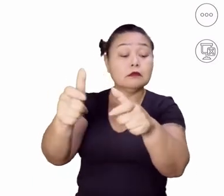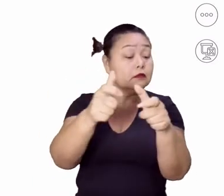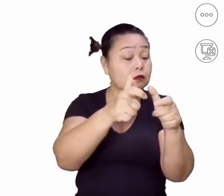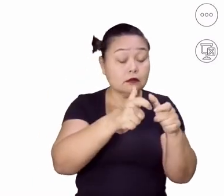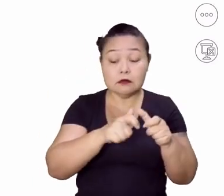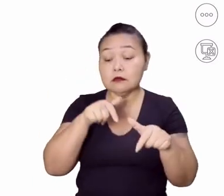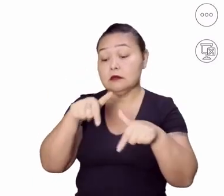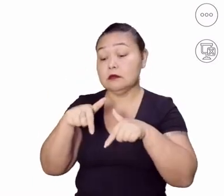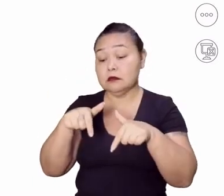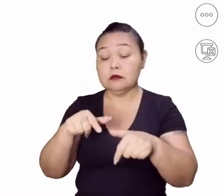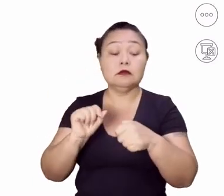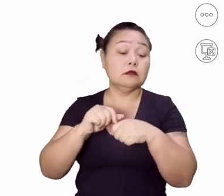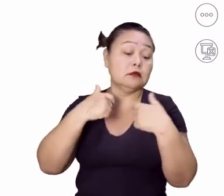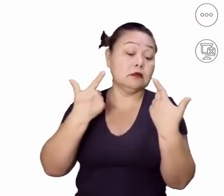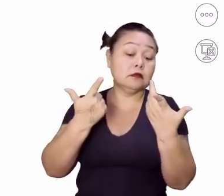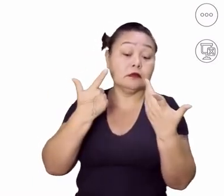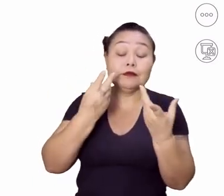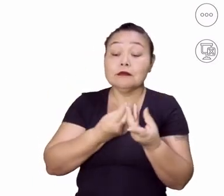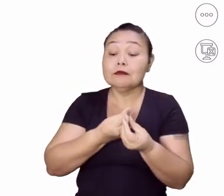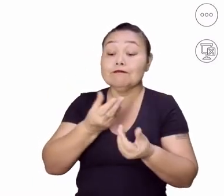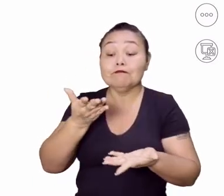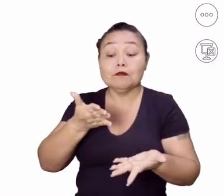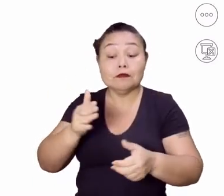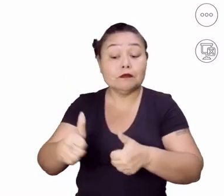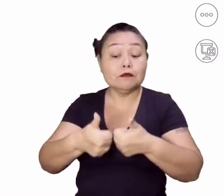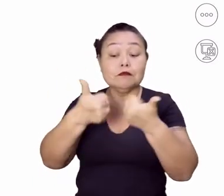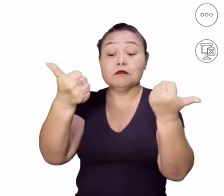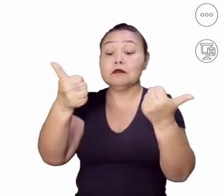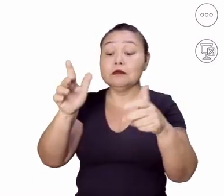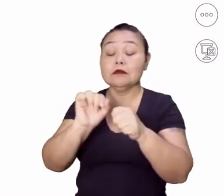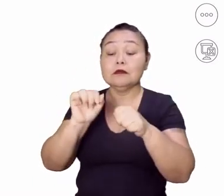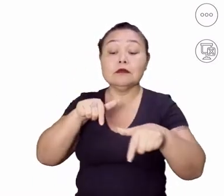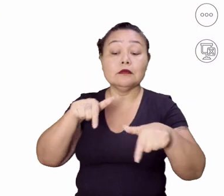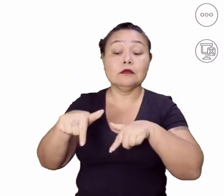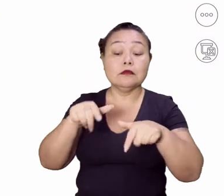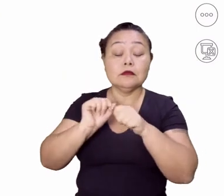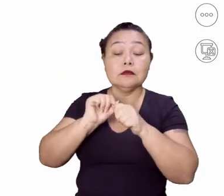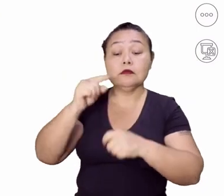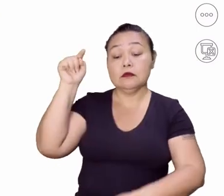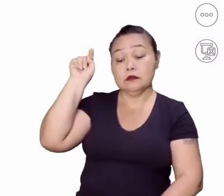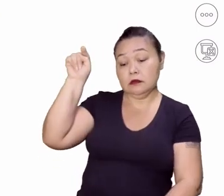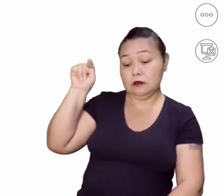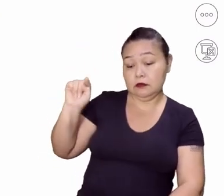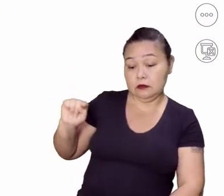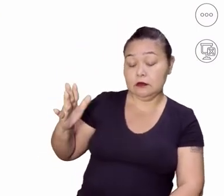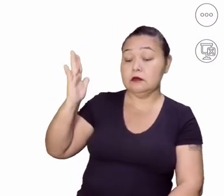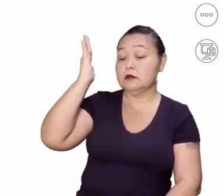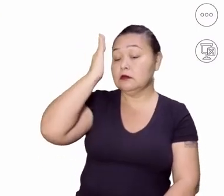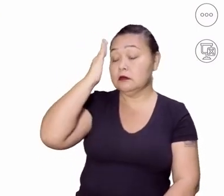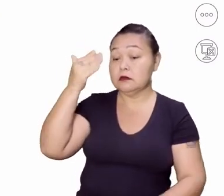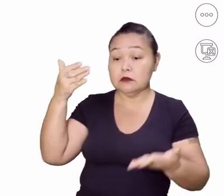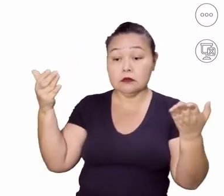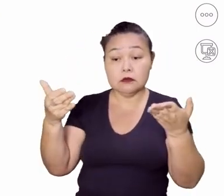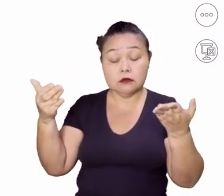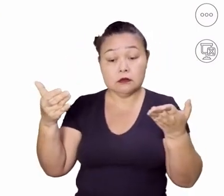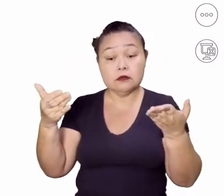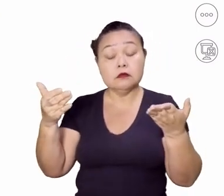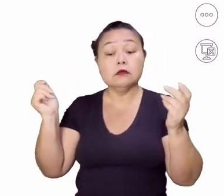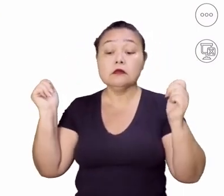lugares e a qualificação. Vamos entender cada uma dessas questões hoje, para a gente